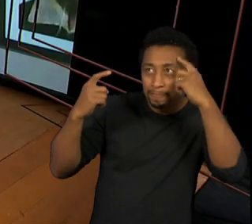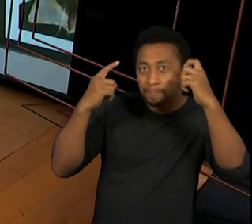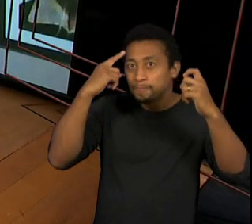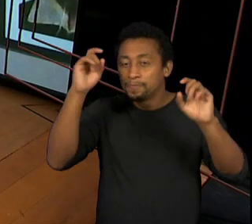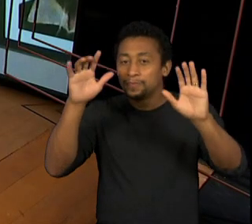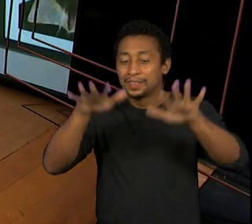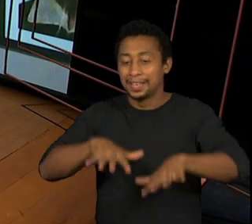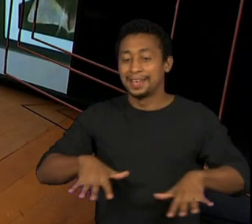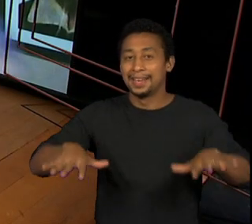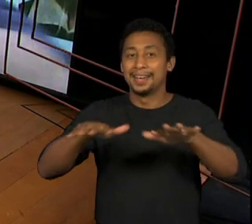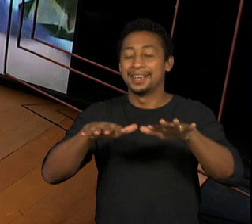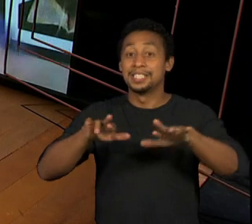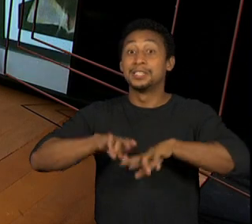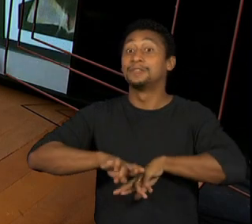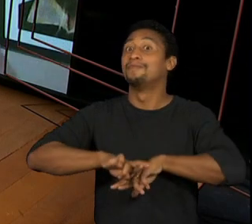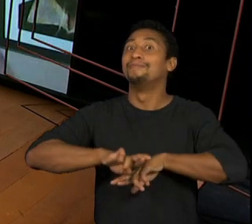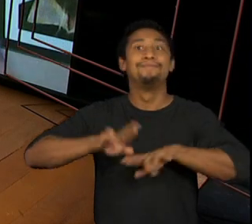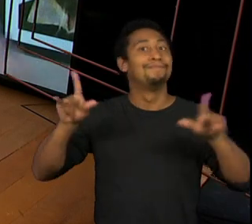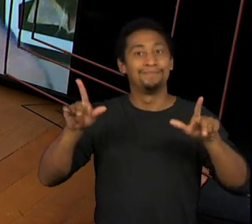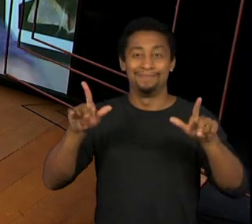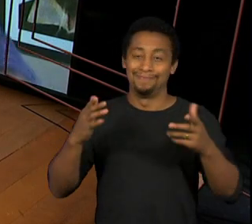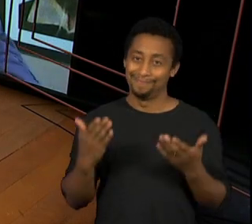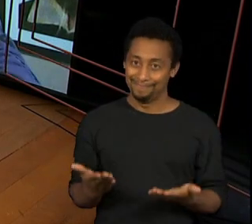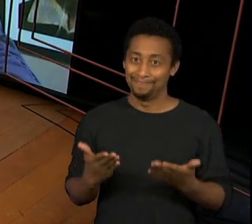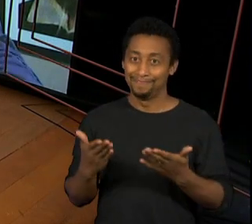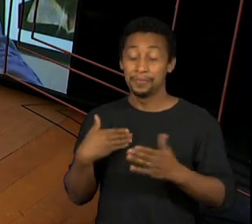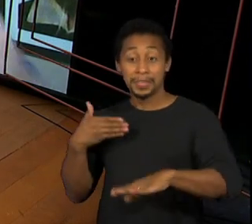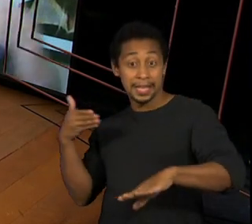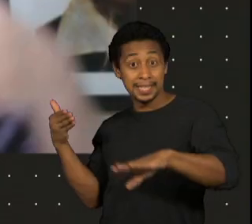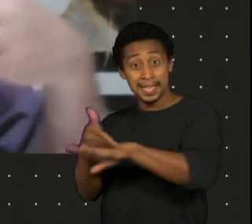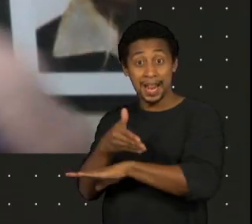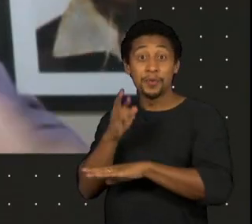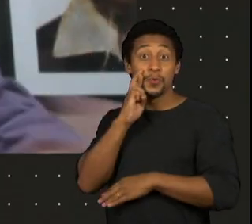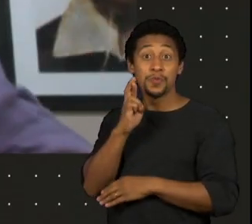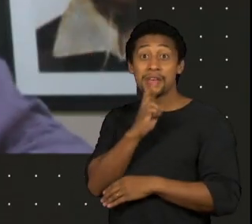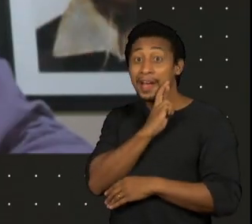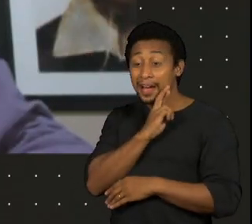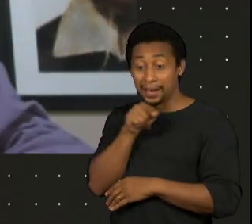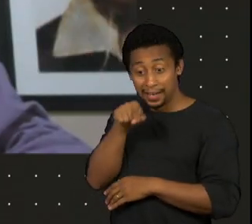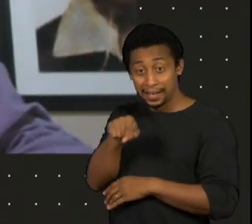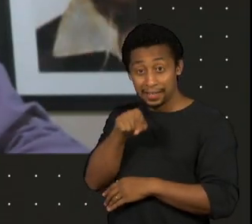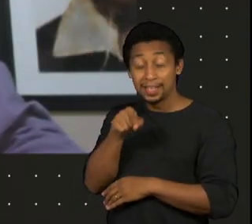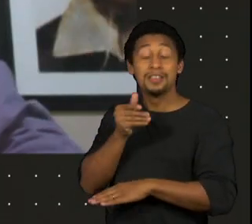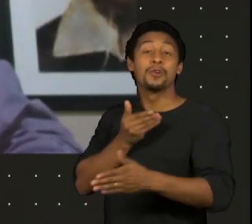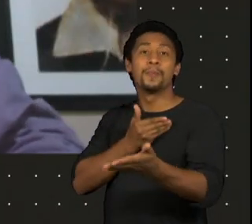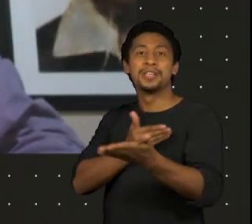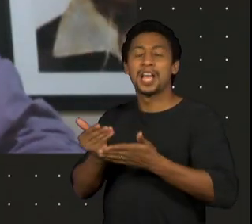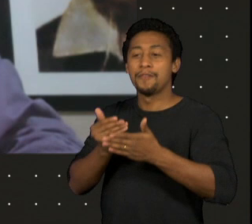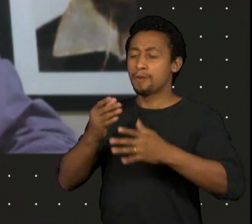ter uma determinada rotina. E você entrava com uma ação performática quebrando aquela rotina.